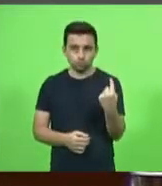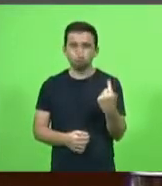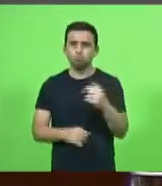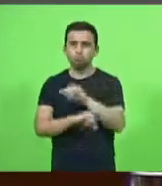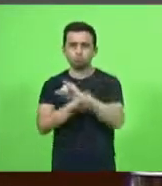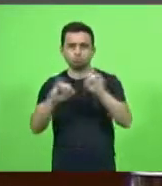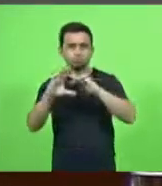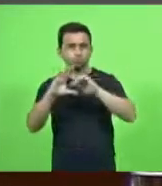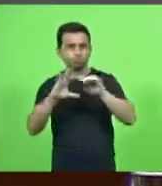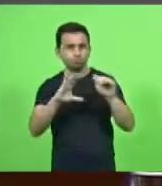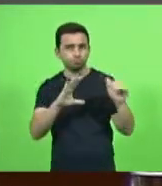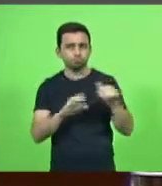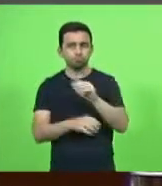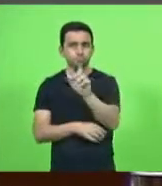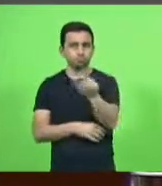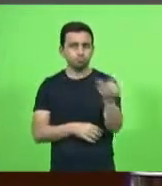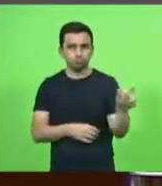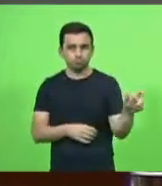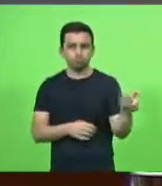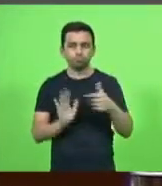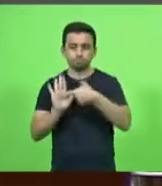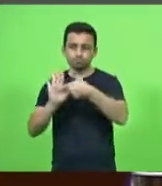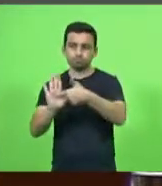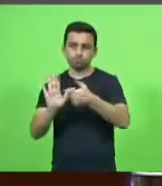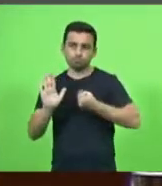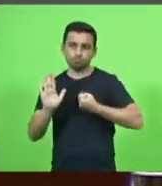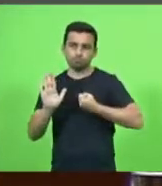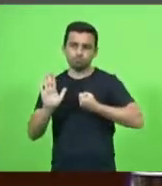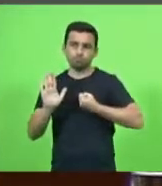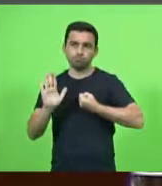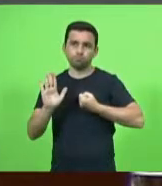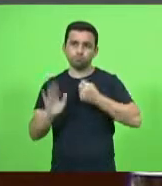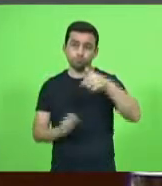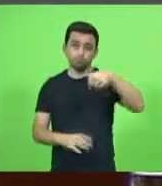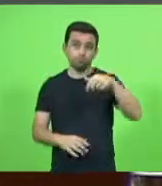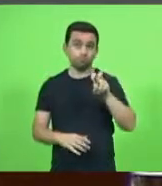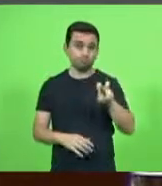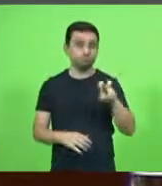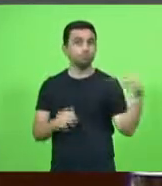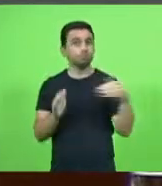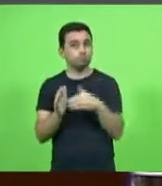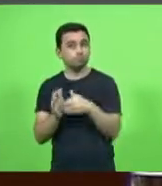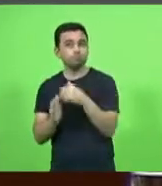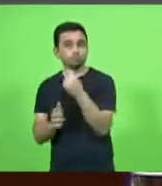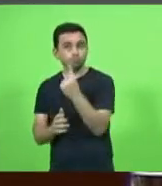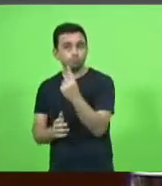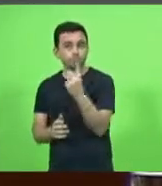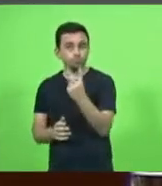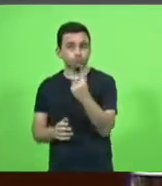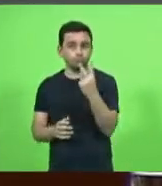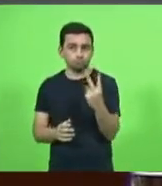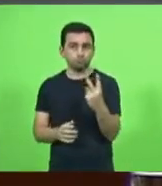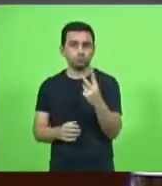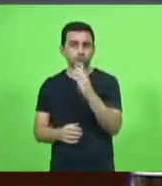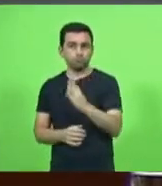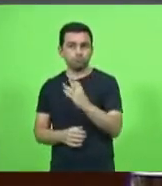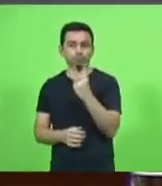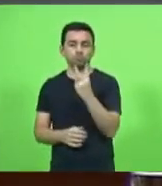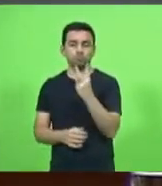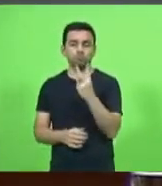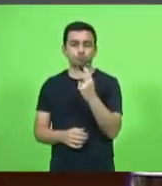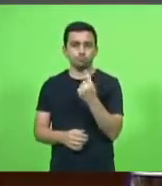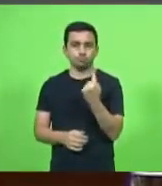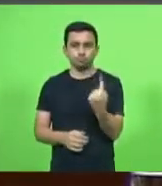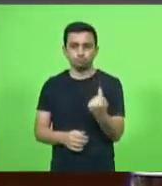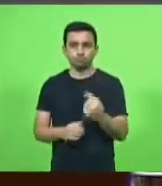vai encaminhar aos destinatários as indicações números 75 a 122, barra 2021. Não